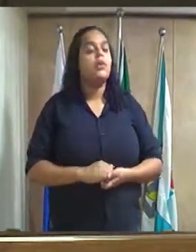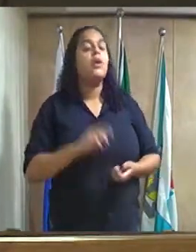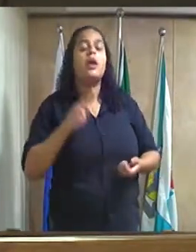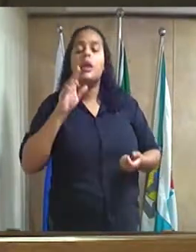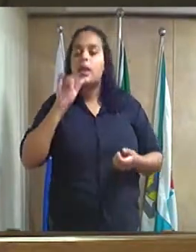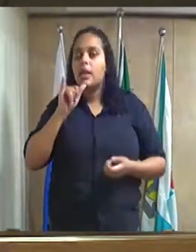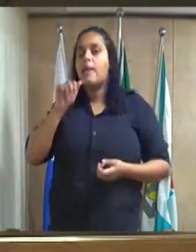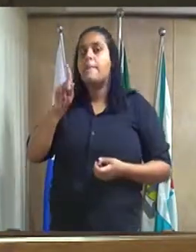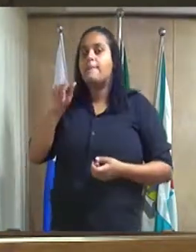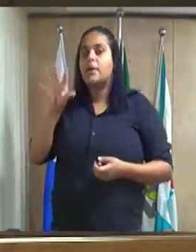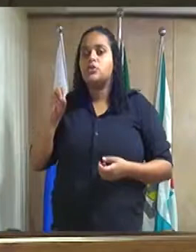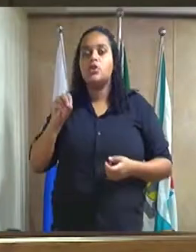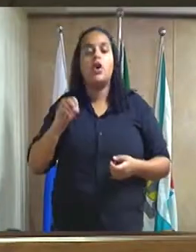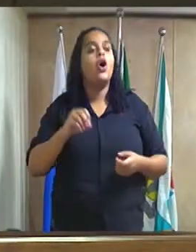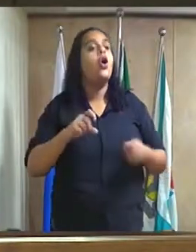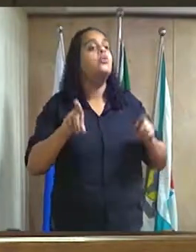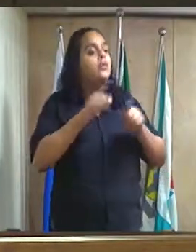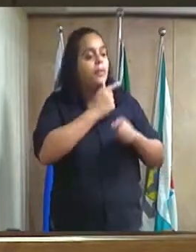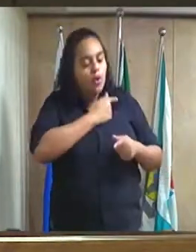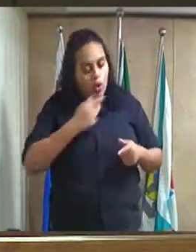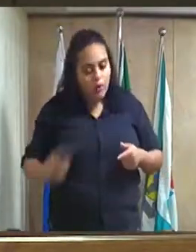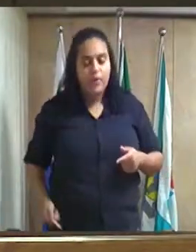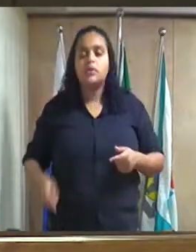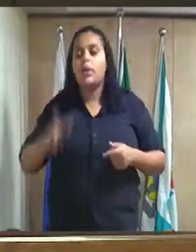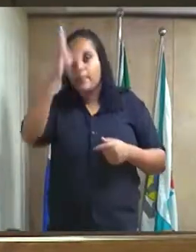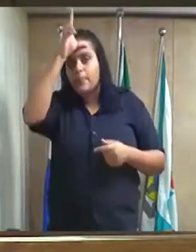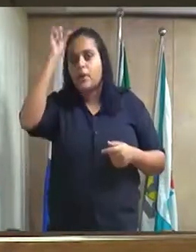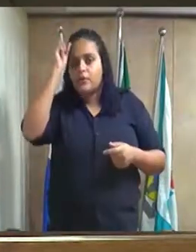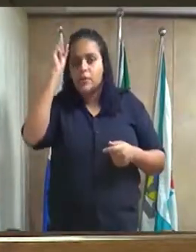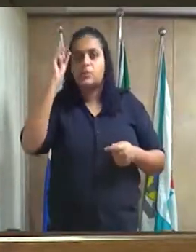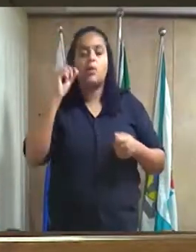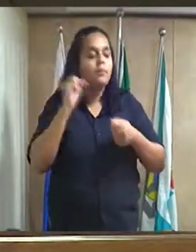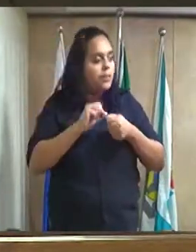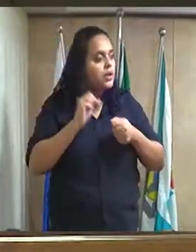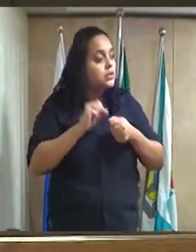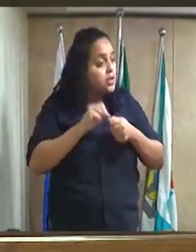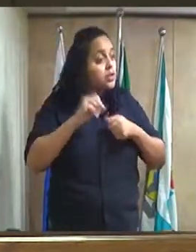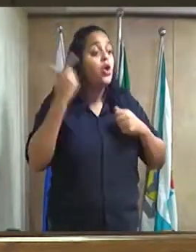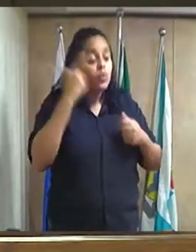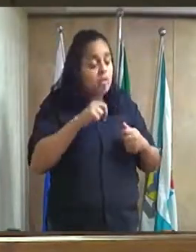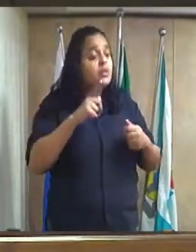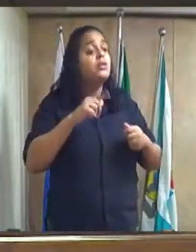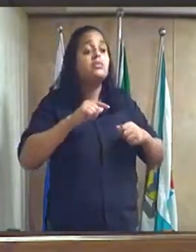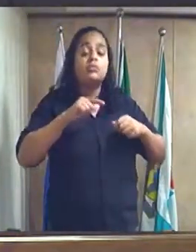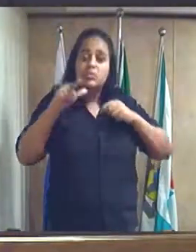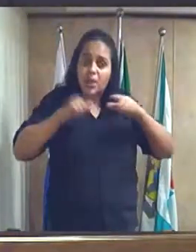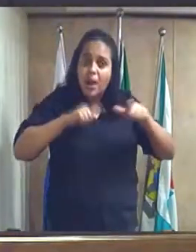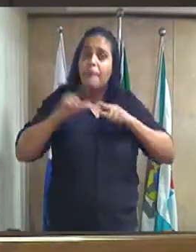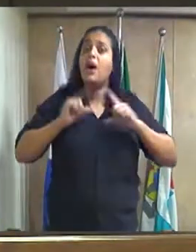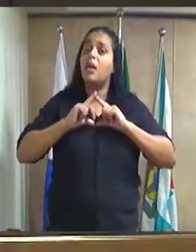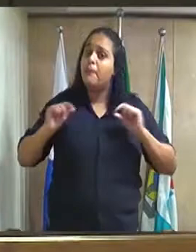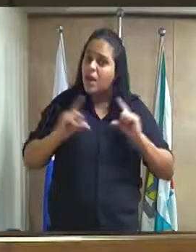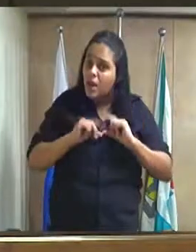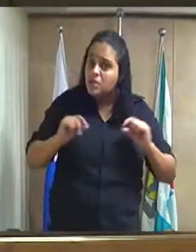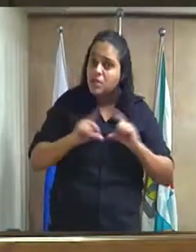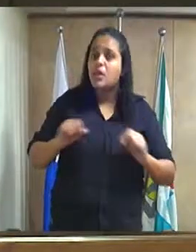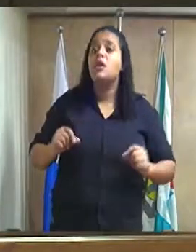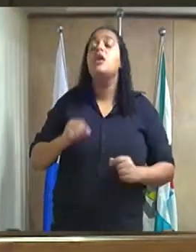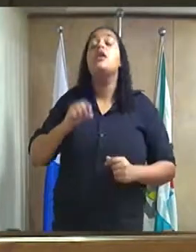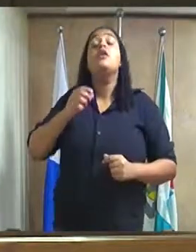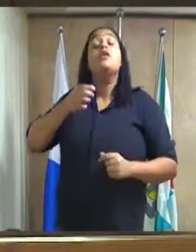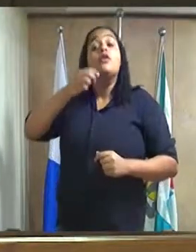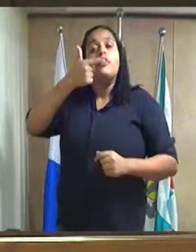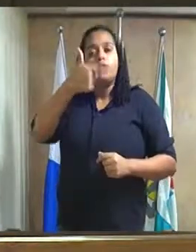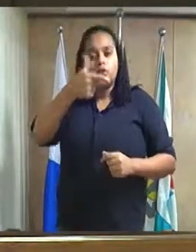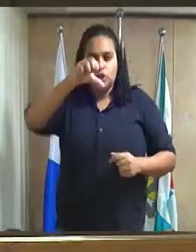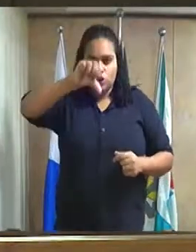lá no governo federal pedindo dinheiro todo dia porque eu sei que o prefeito tem para Brasília pedido dinheiro tem conseguido dinheiro em Brasília acabou de conseguir agora 29 milhões para a